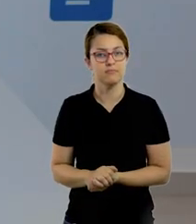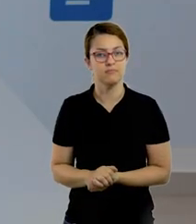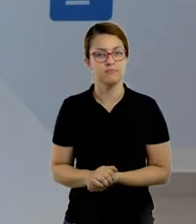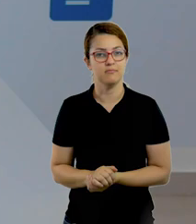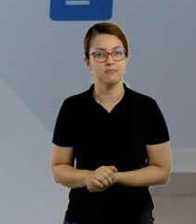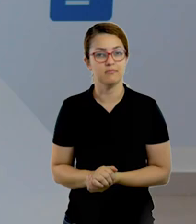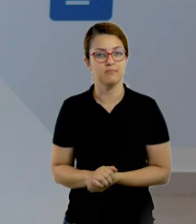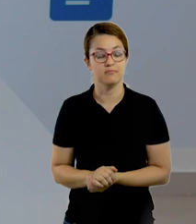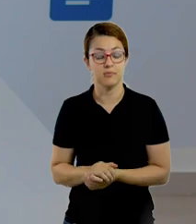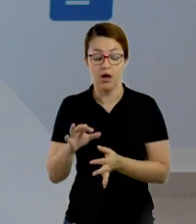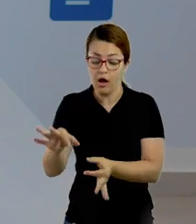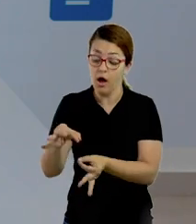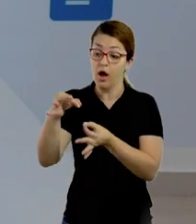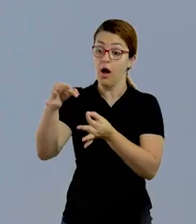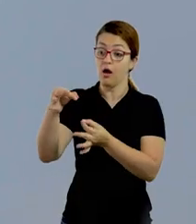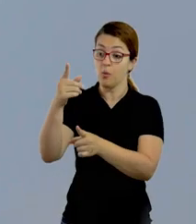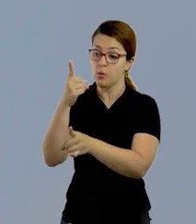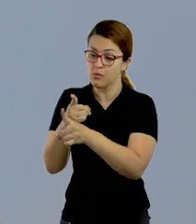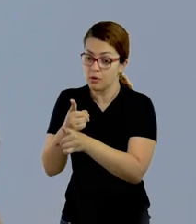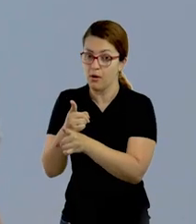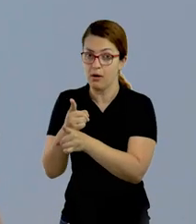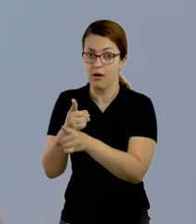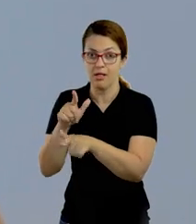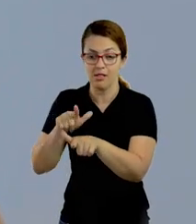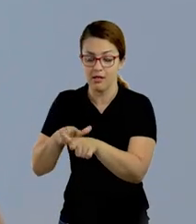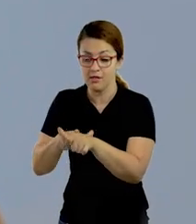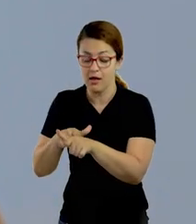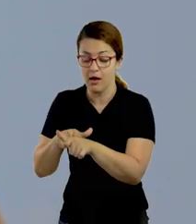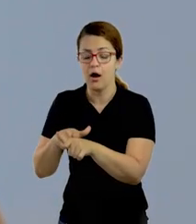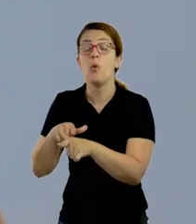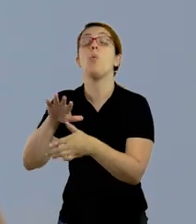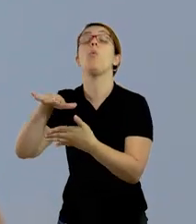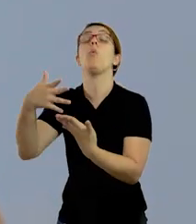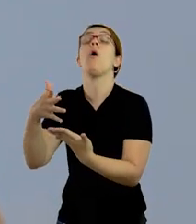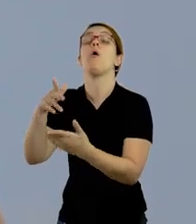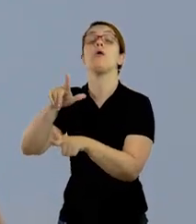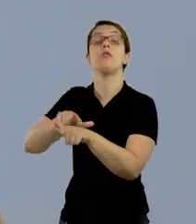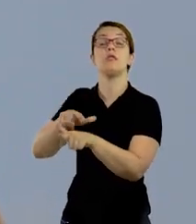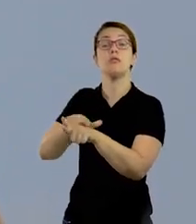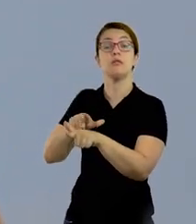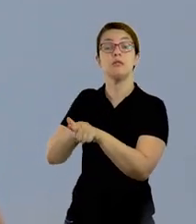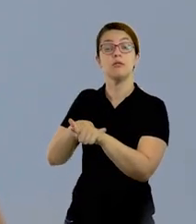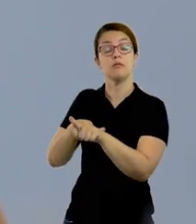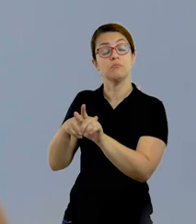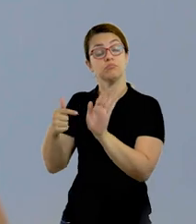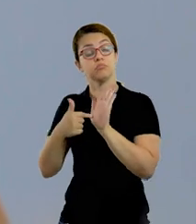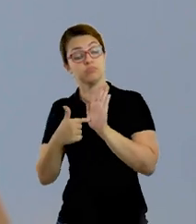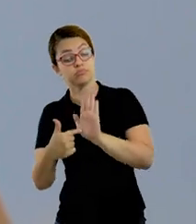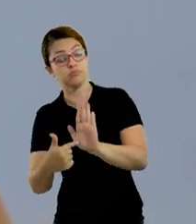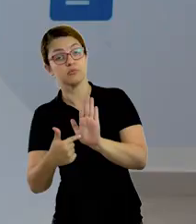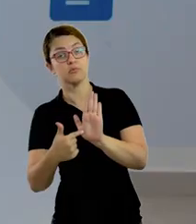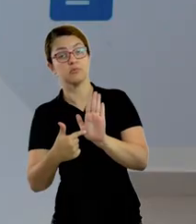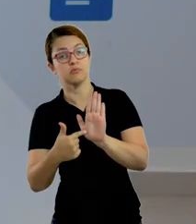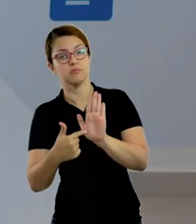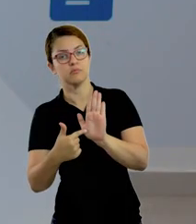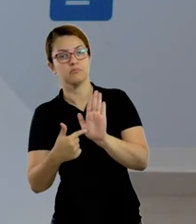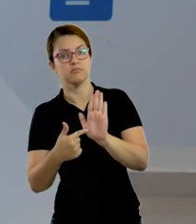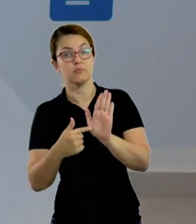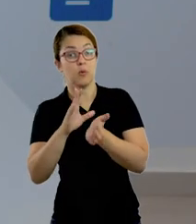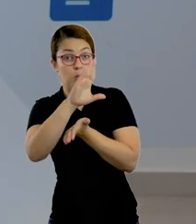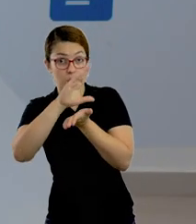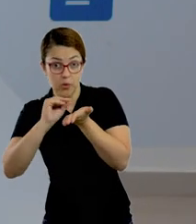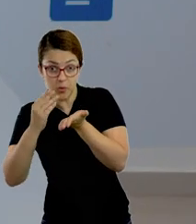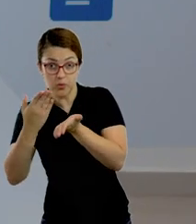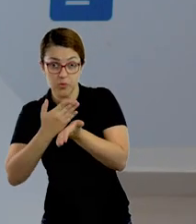reconhecer a letrinha. Então, ela reconheceu a letrinha e transcreveu a letrinha para o